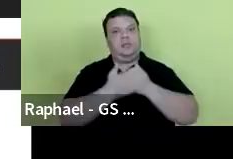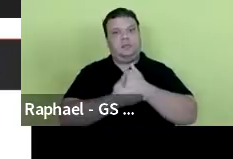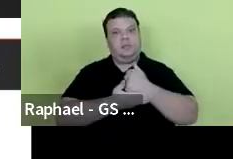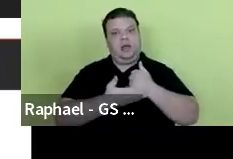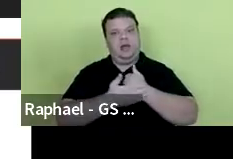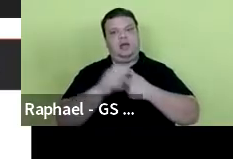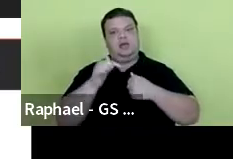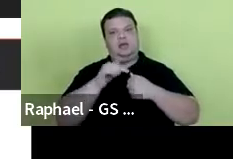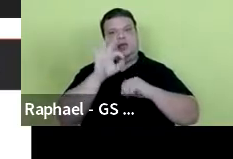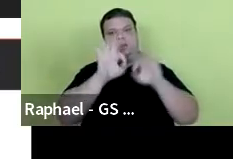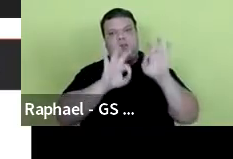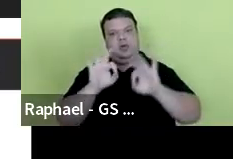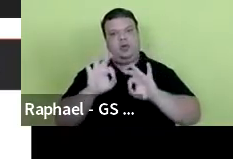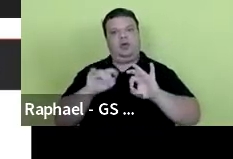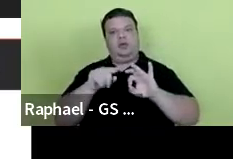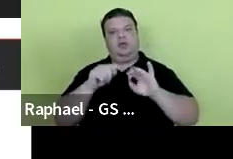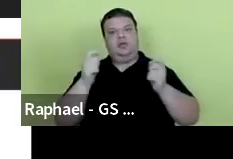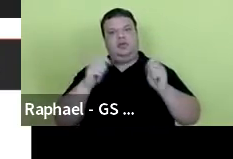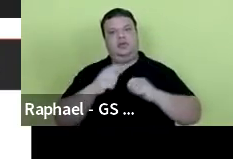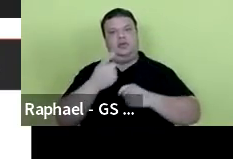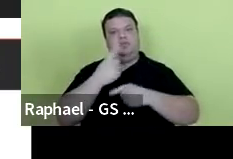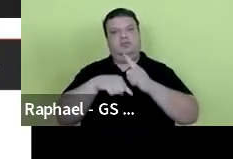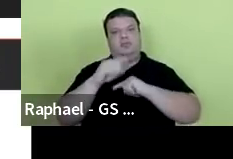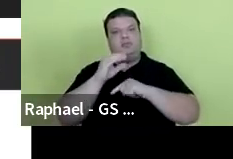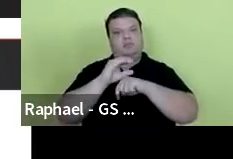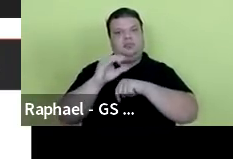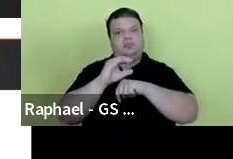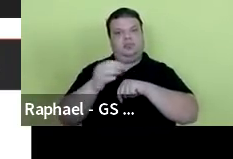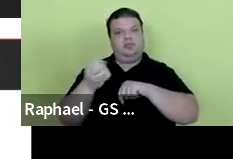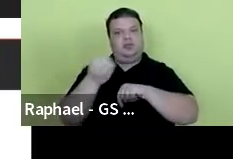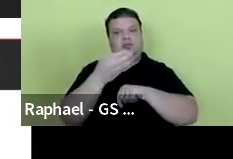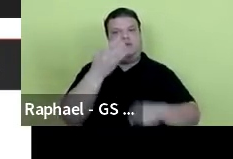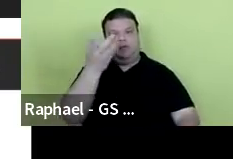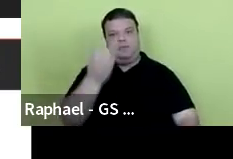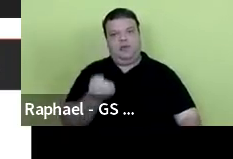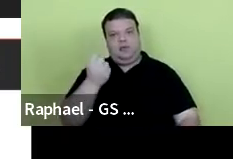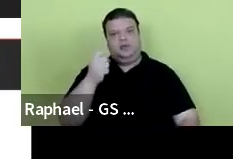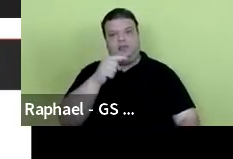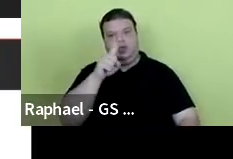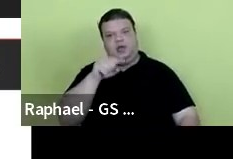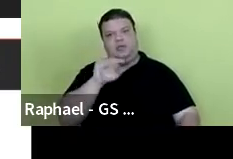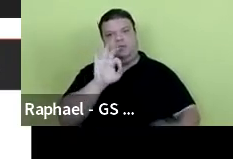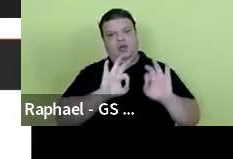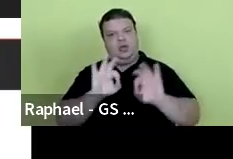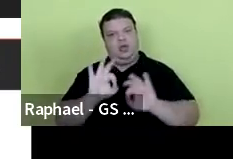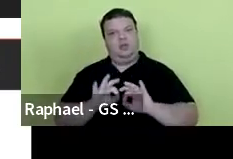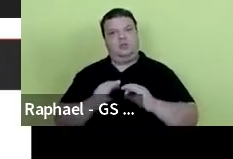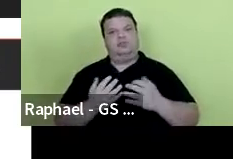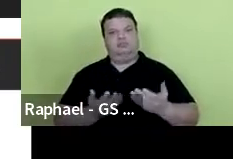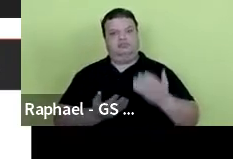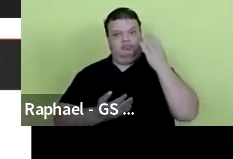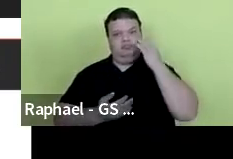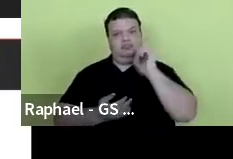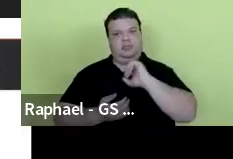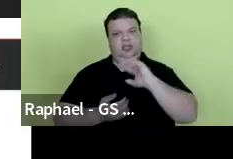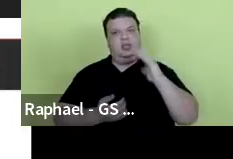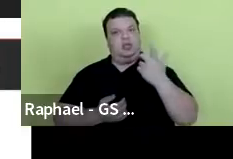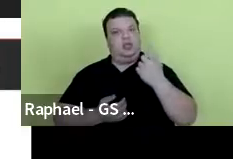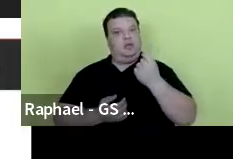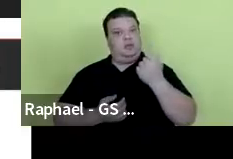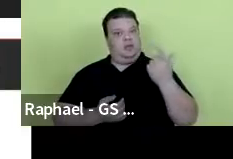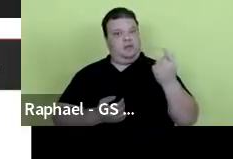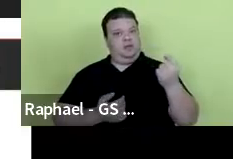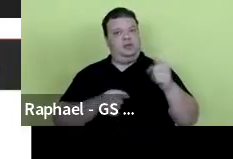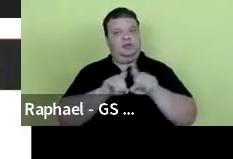programa com o incremento de novas bolsas para esse programa, entendeu? E em 2020 também, já